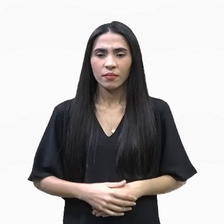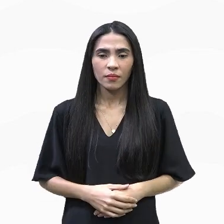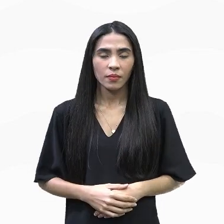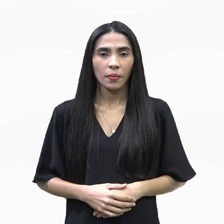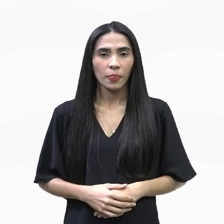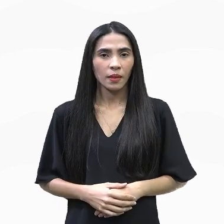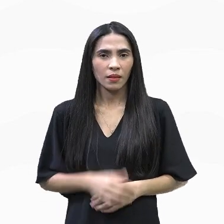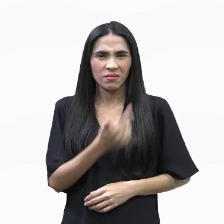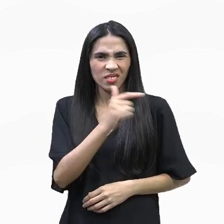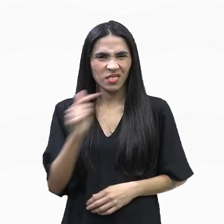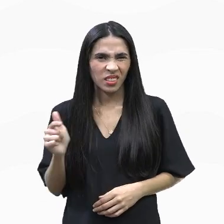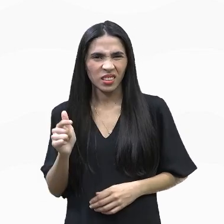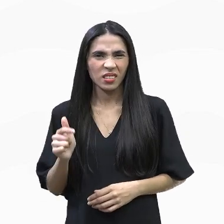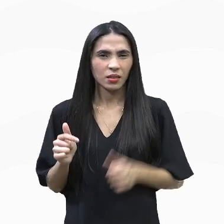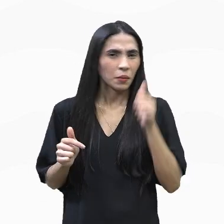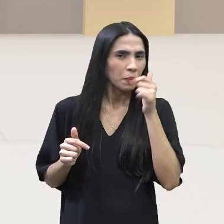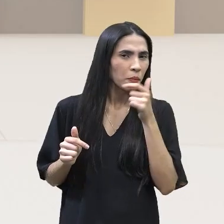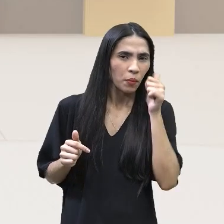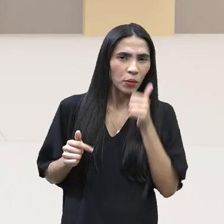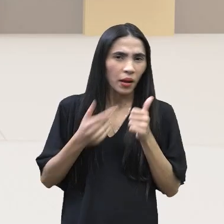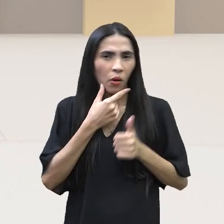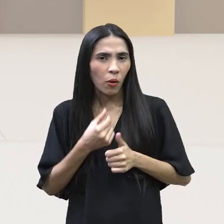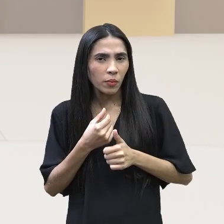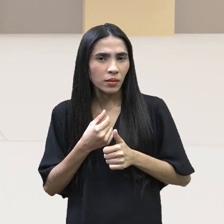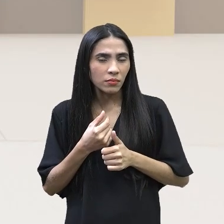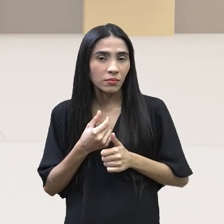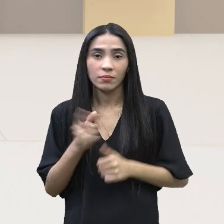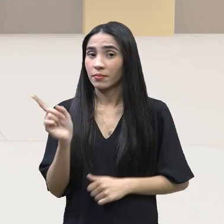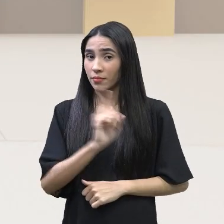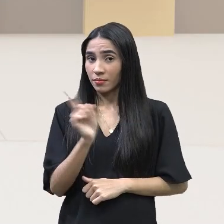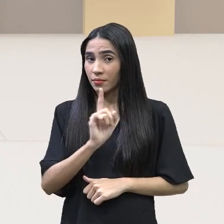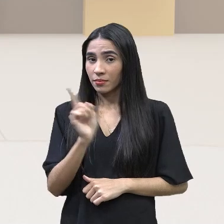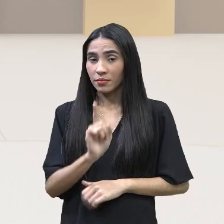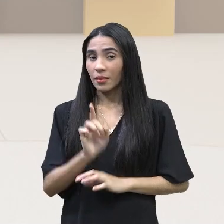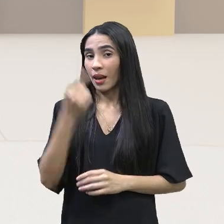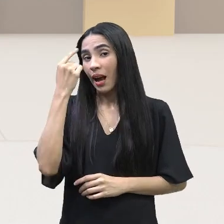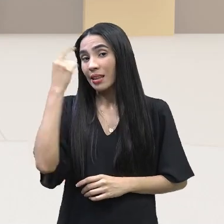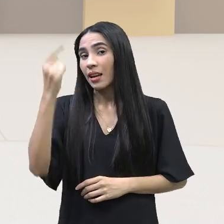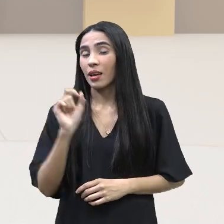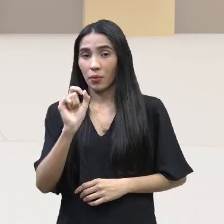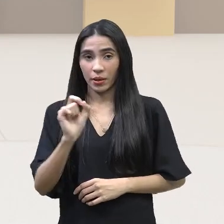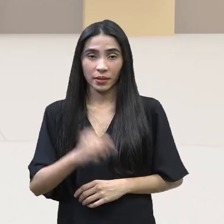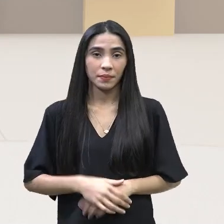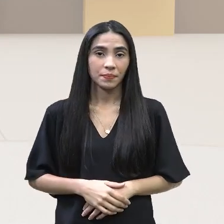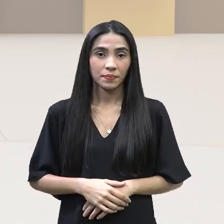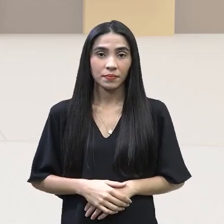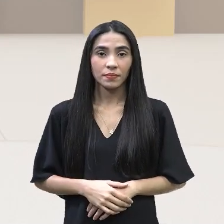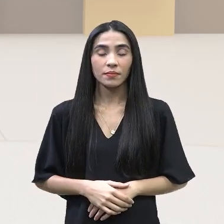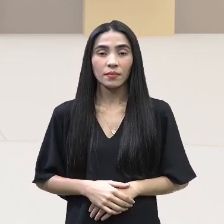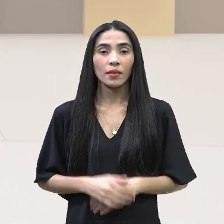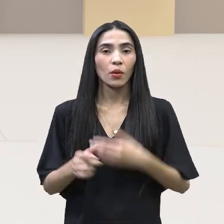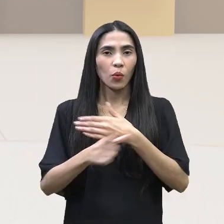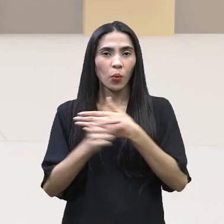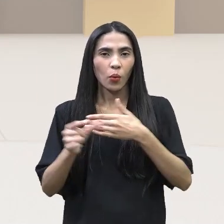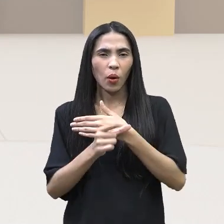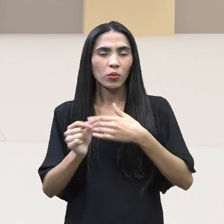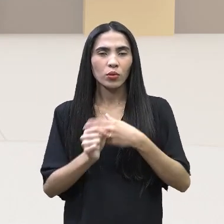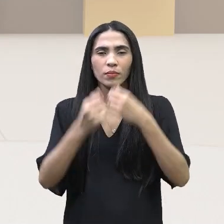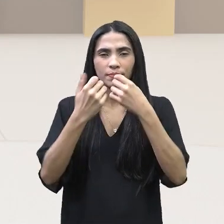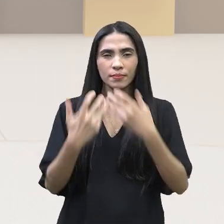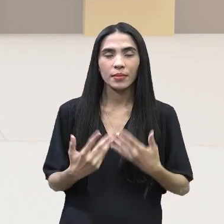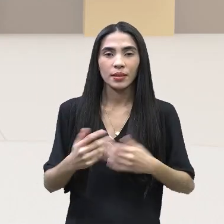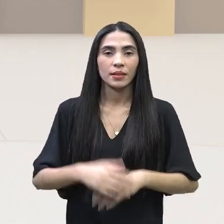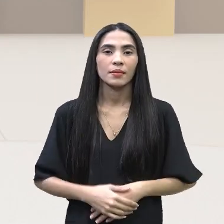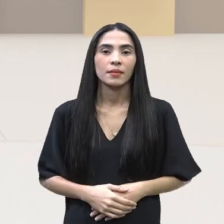dizer que não existe o homem nem a mulher? Não é isso, a ideia é o seguinte, Simone de Beauvoir vai falar isso para nós,